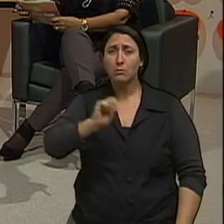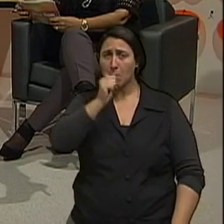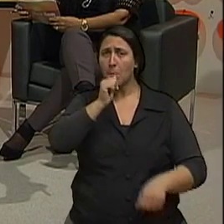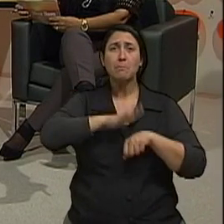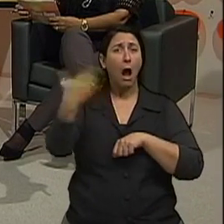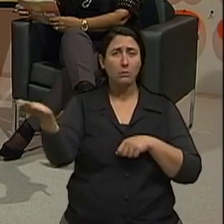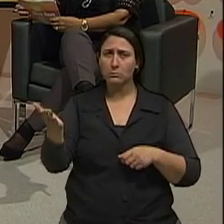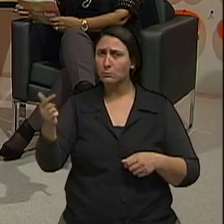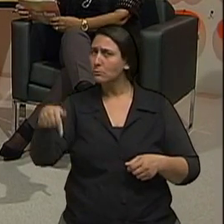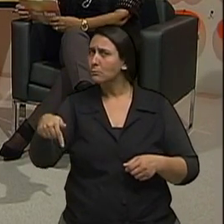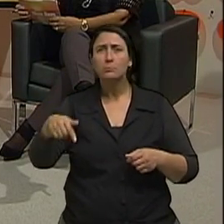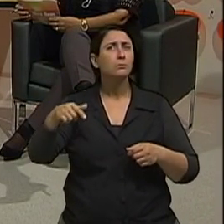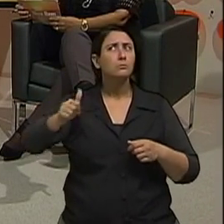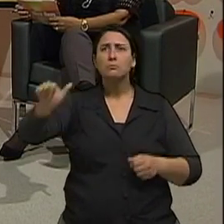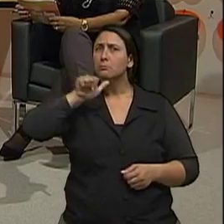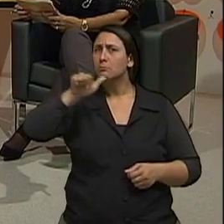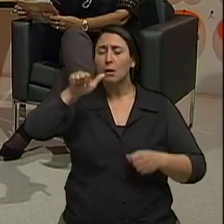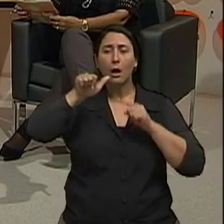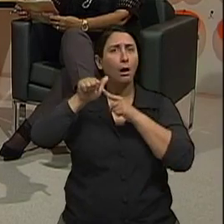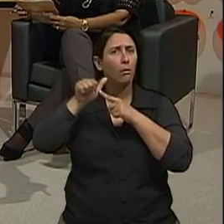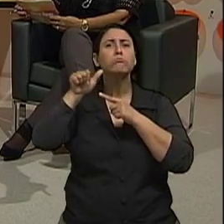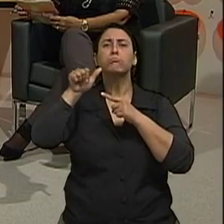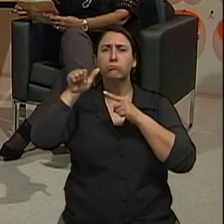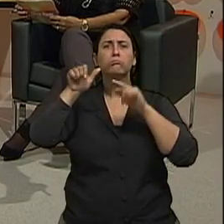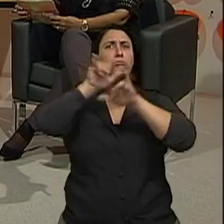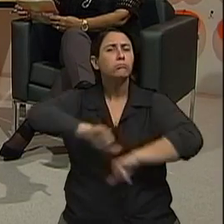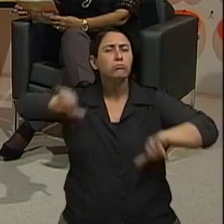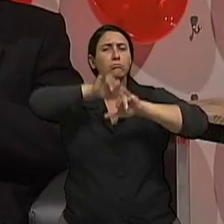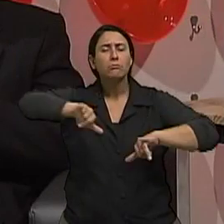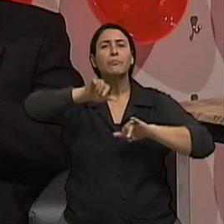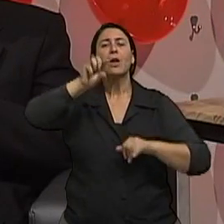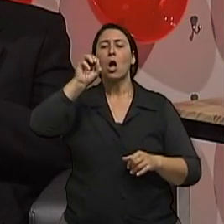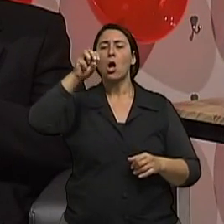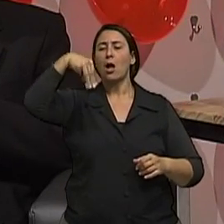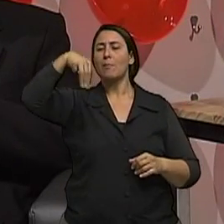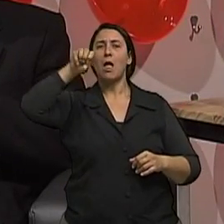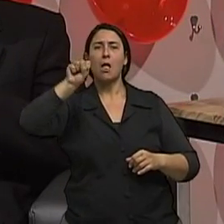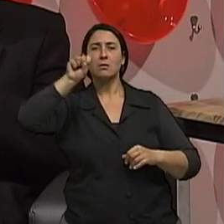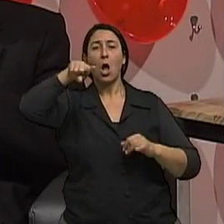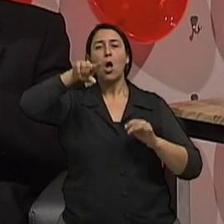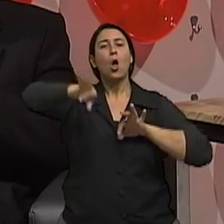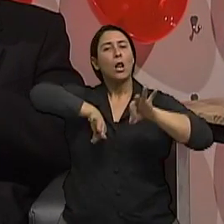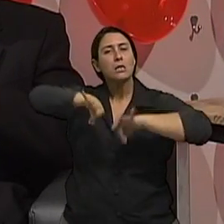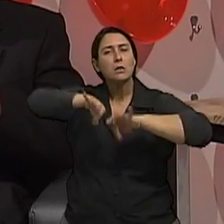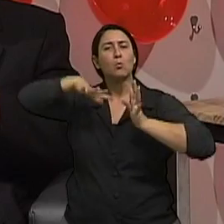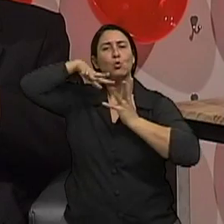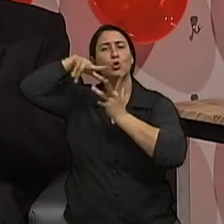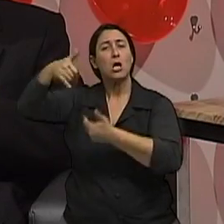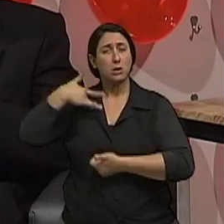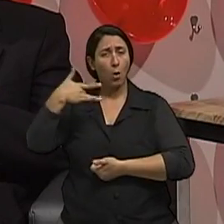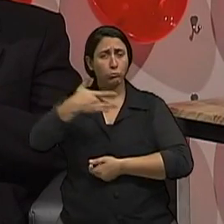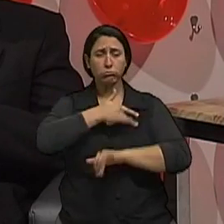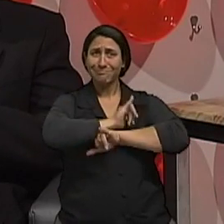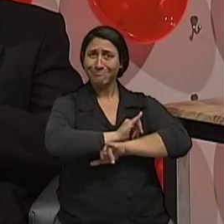problema de saúde pública maior do que em qualquer outro local do mundo. Se existem pesquisas da Organização Mundial de Saúde, né? A carga das doenças